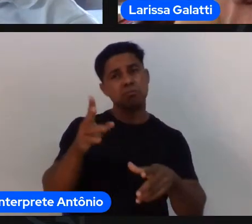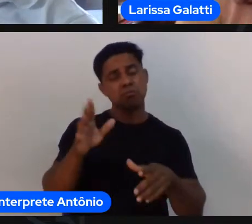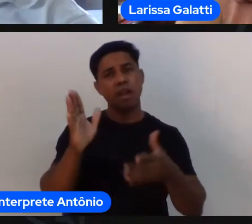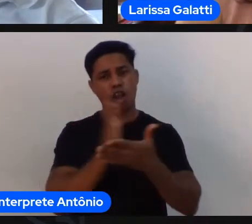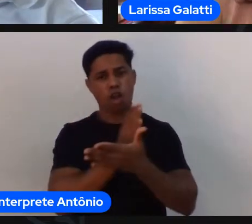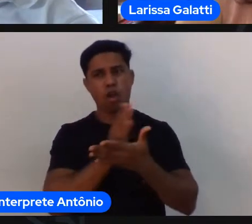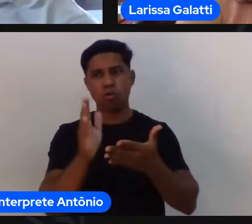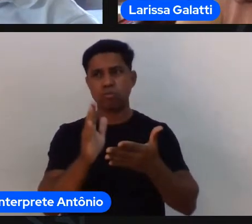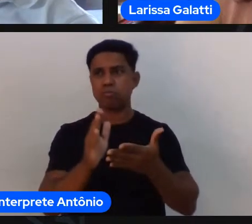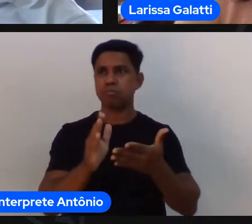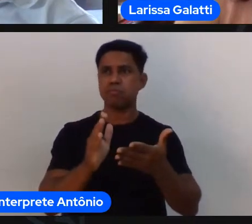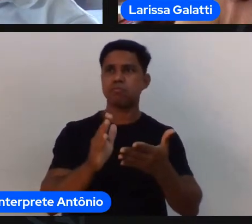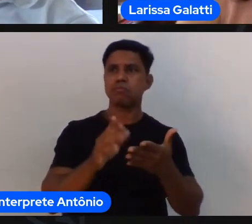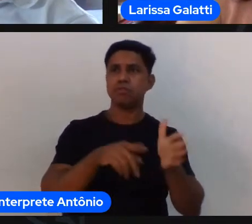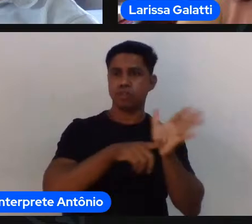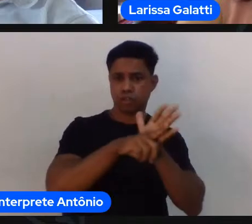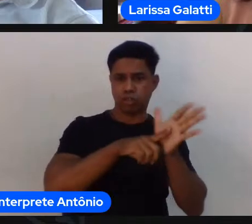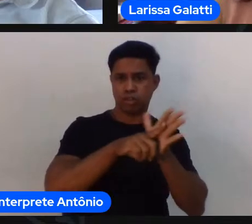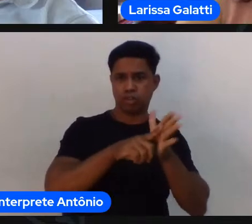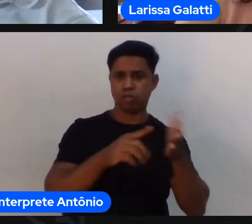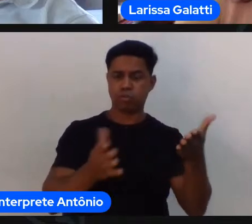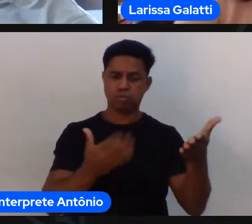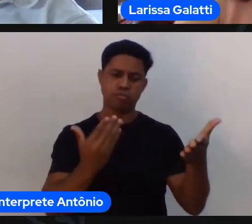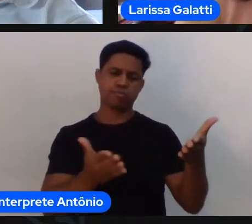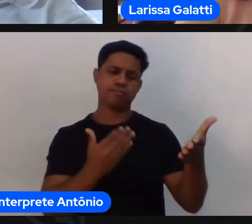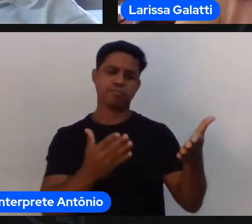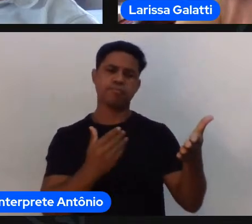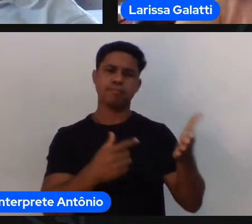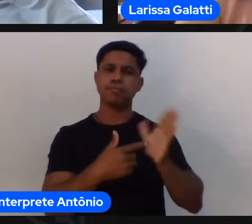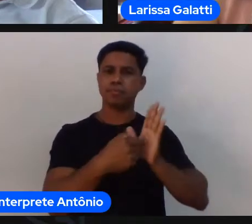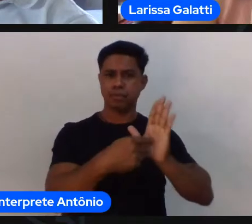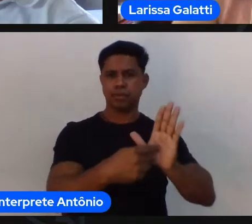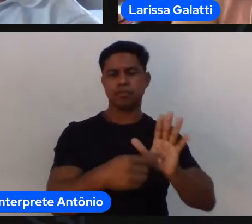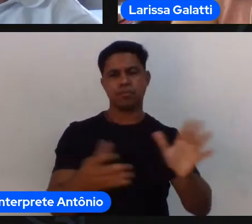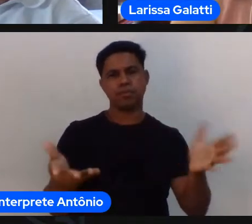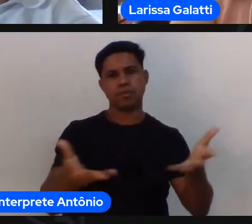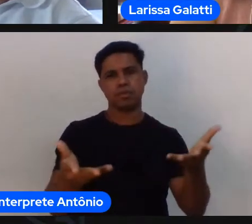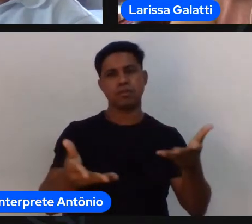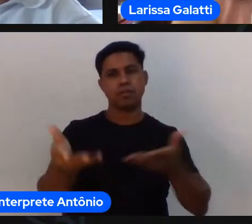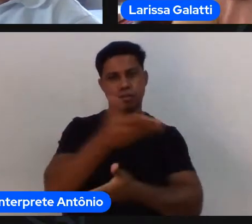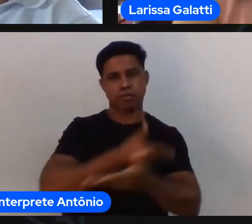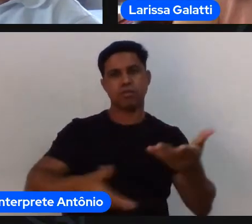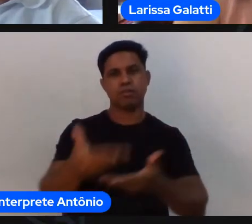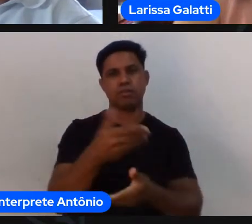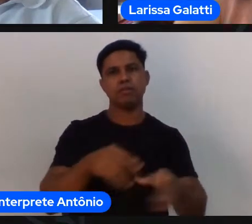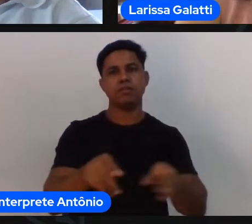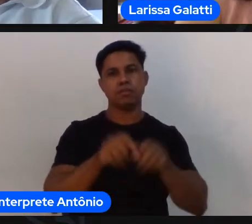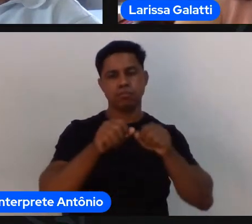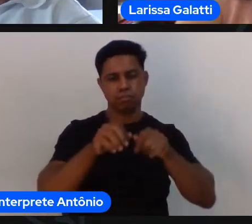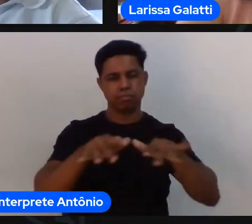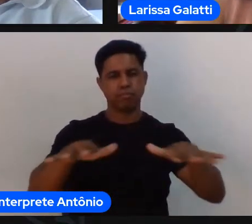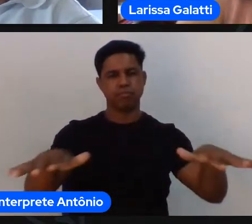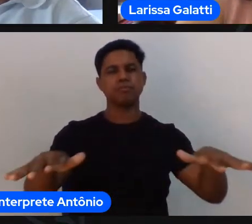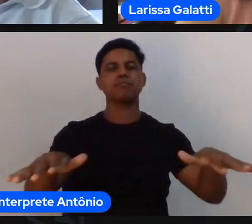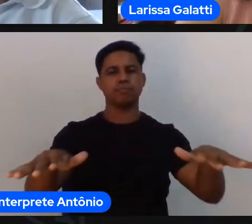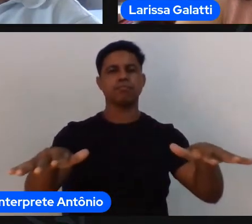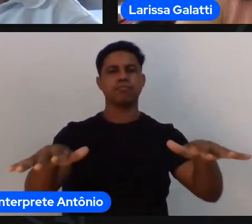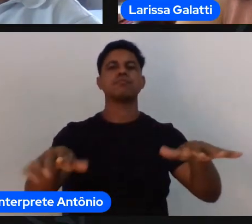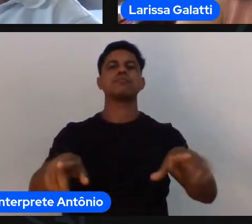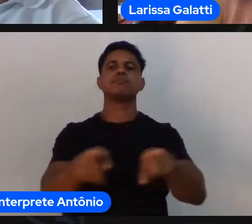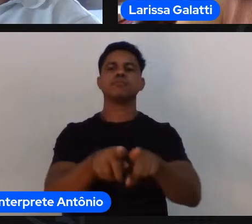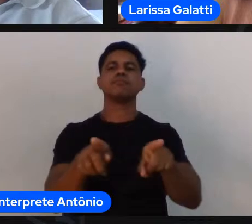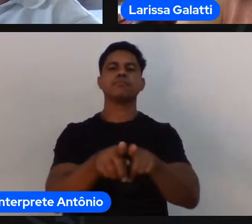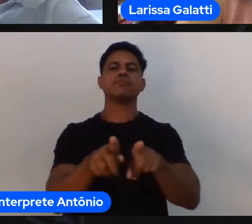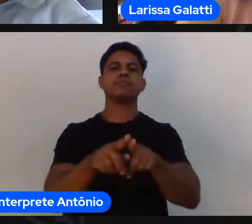revista sigam o LEP gente sigam o LEP que a gente compartilha tudo lá mas a gente tem muita gente circula muito o TGFU